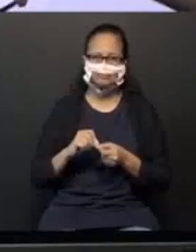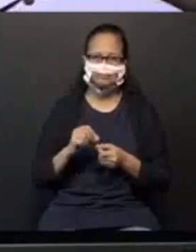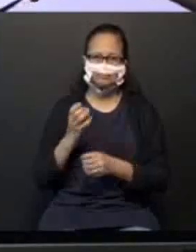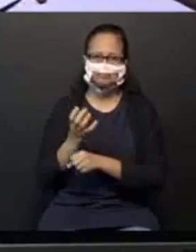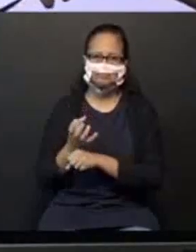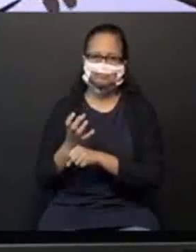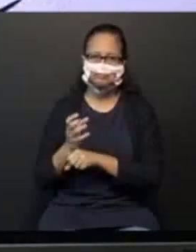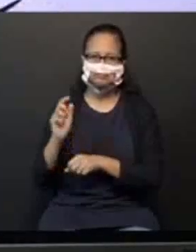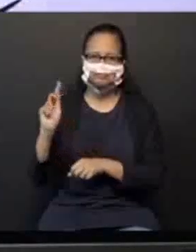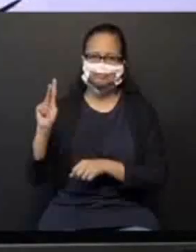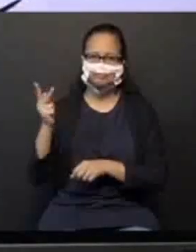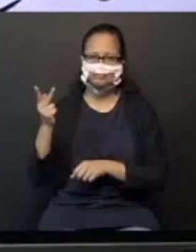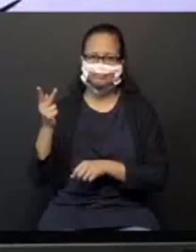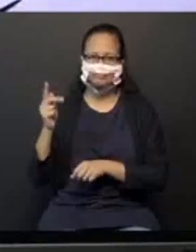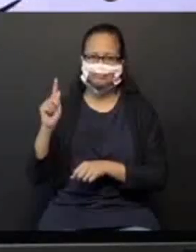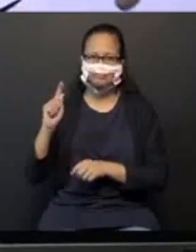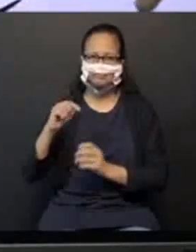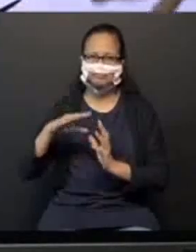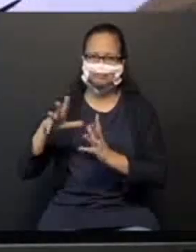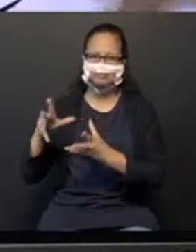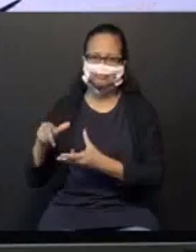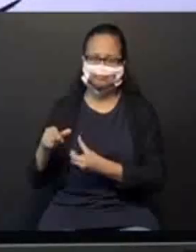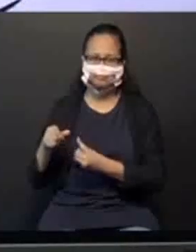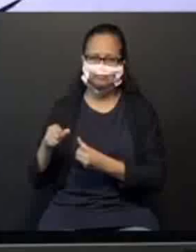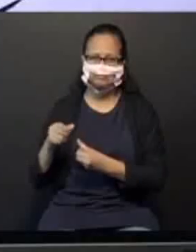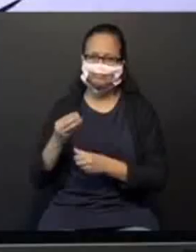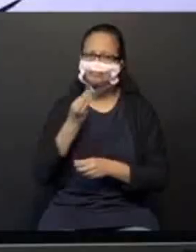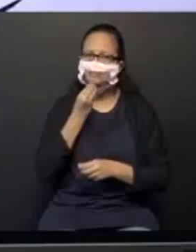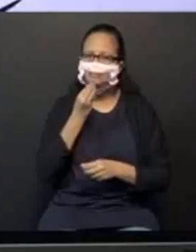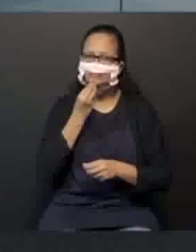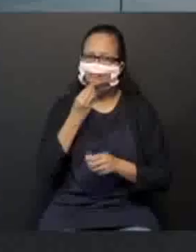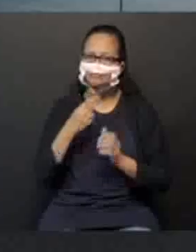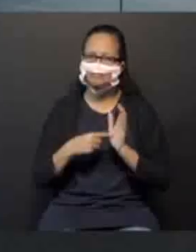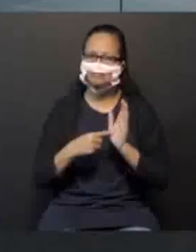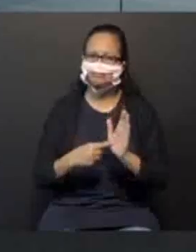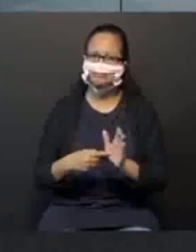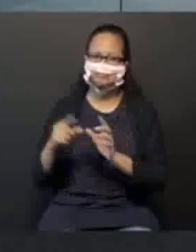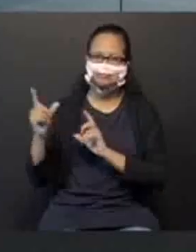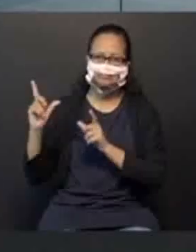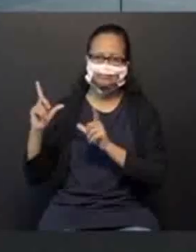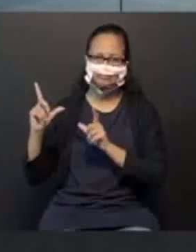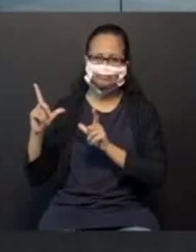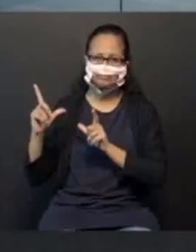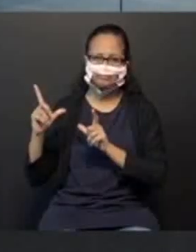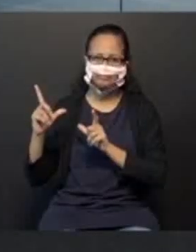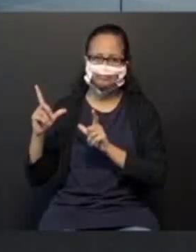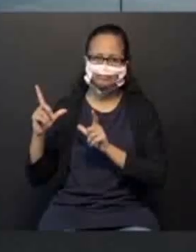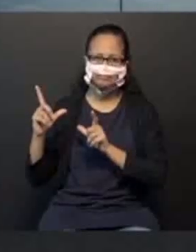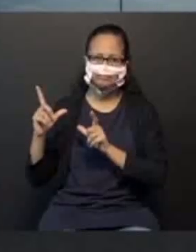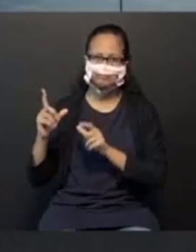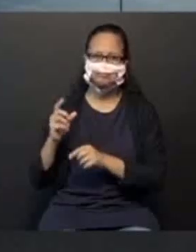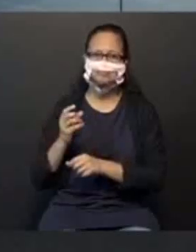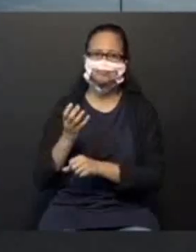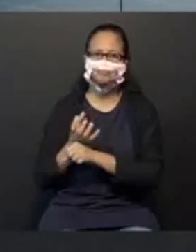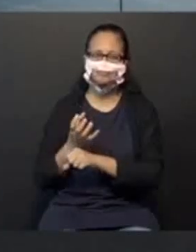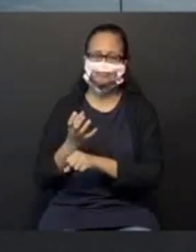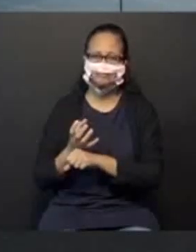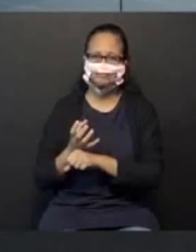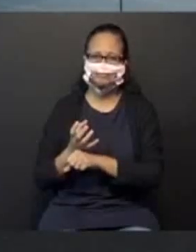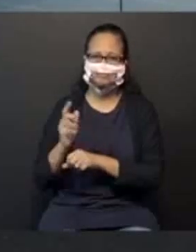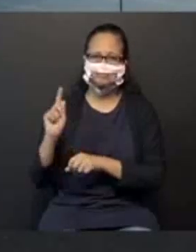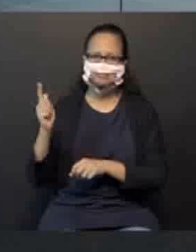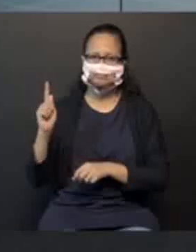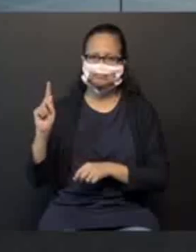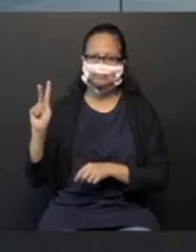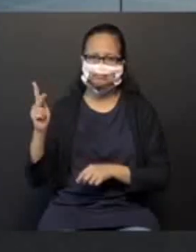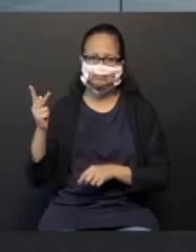teremos essa oportunidade de aparecer na telona. Como a Tia Débora disse no início. Em História e Geografia, no Eu Fiz, é siga o mestre.